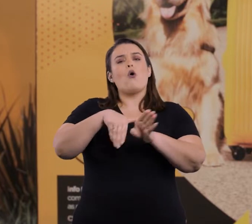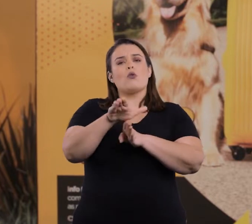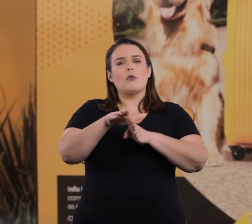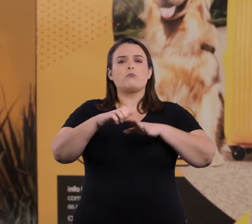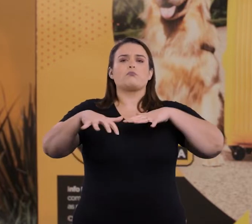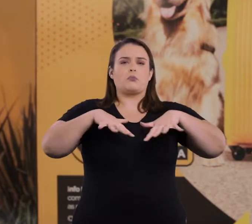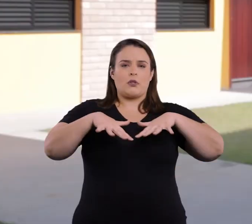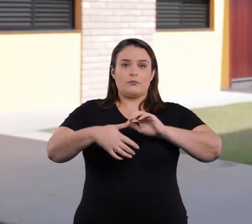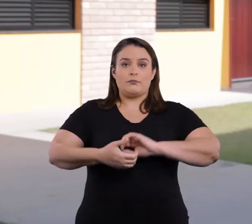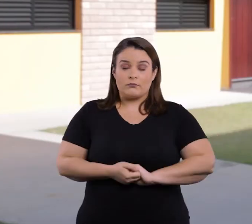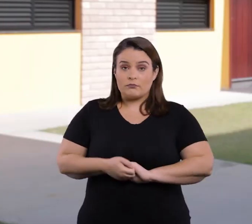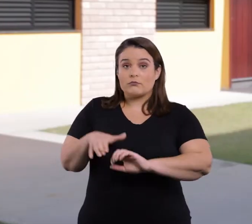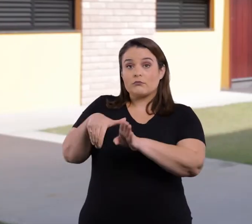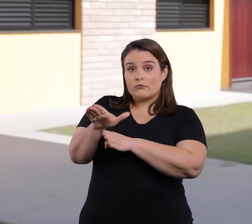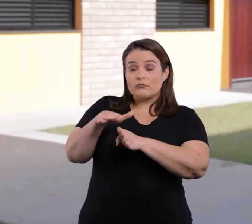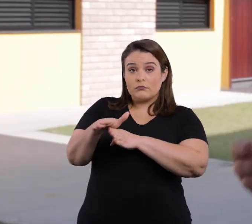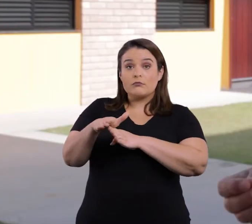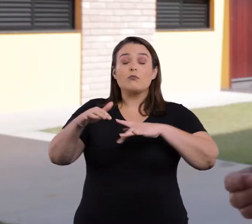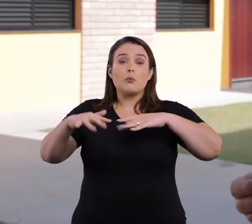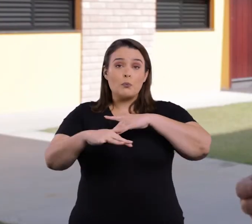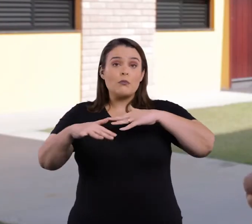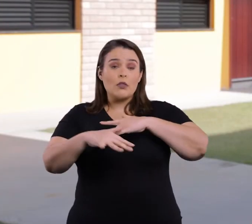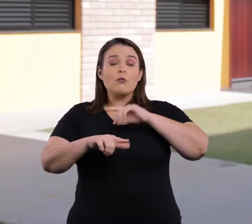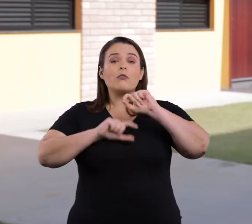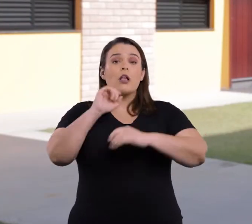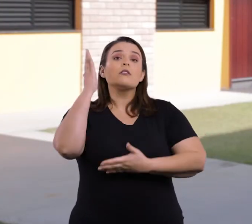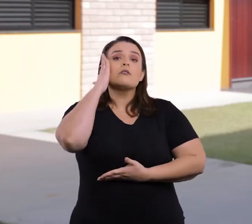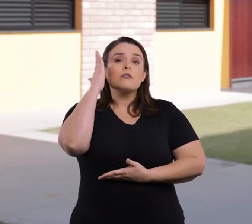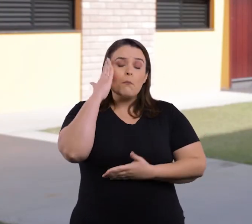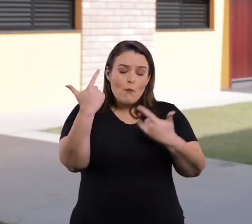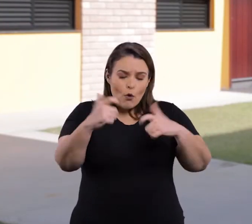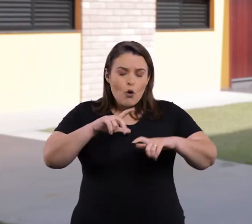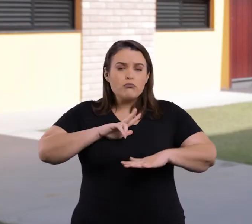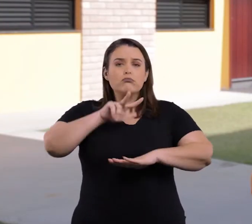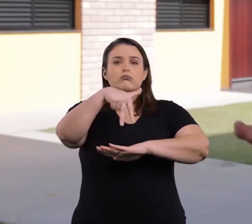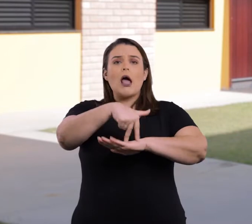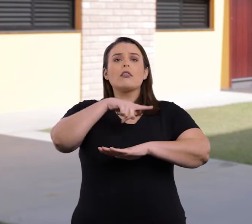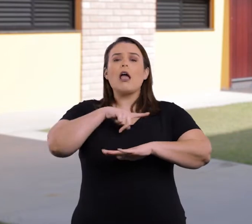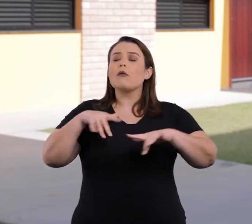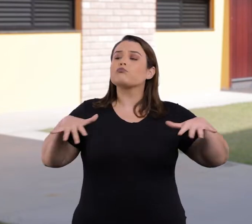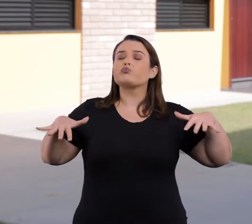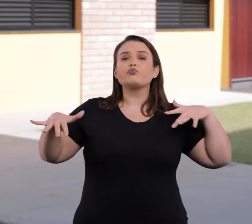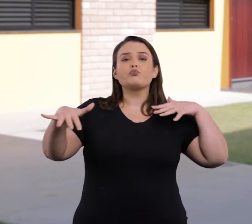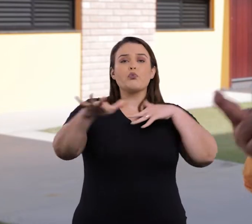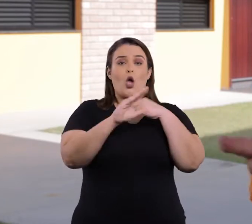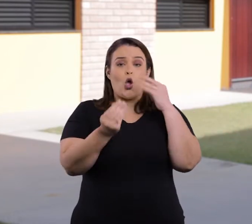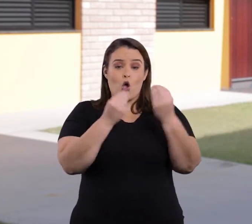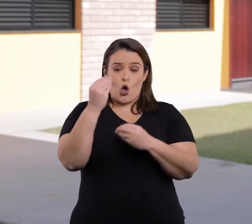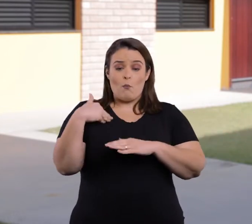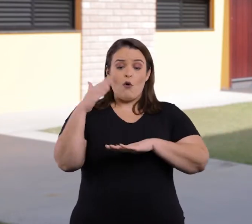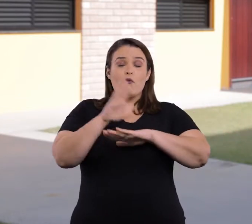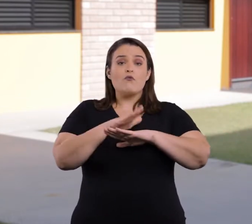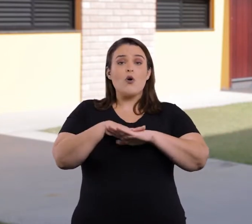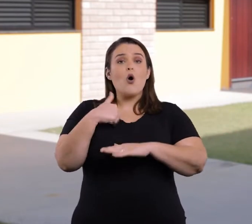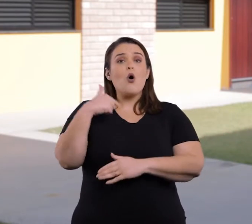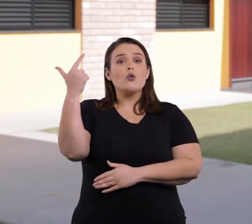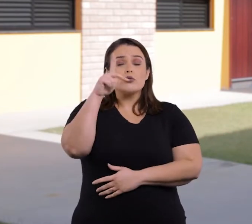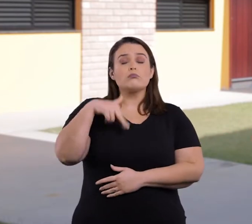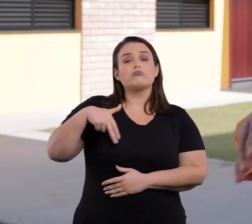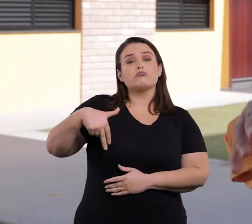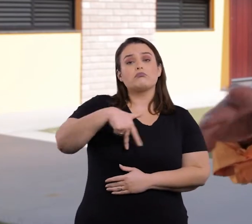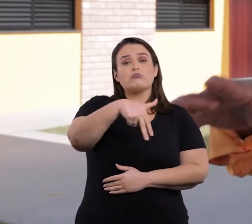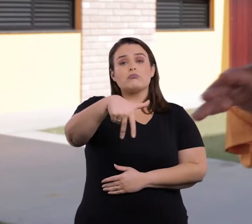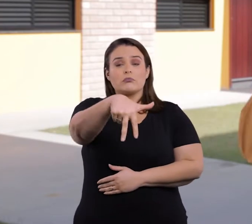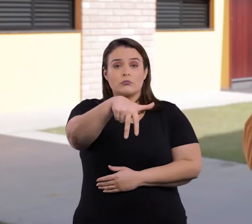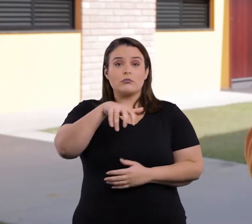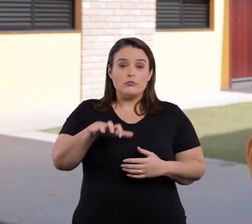orientação e mobilidade. Orientação e mobilidade. Orientação, eu saber onde eu estou, o que tem em minha volta e como é